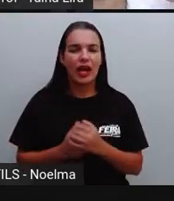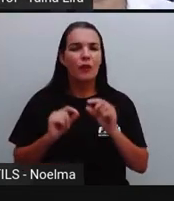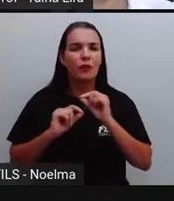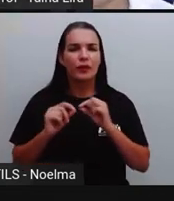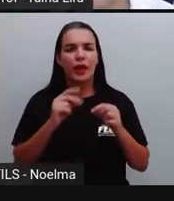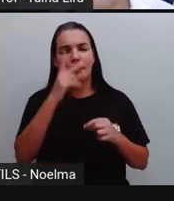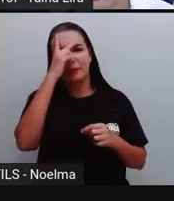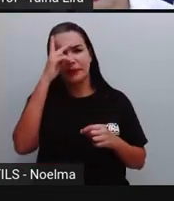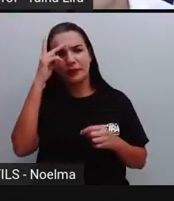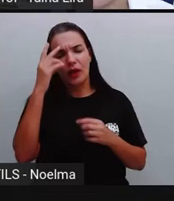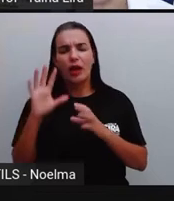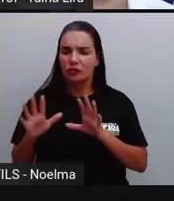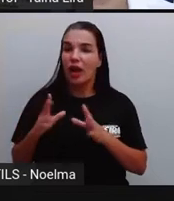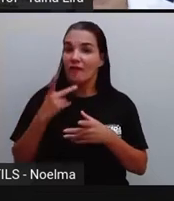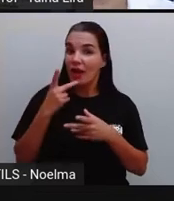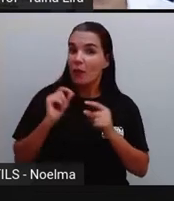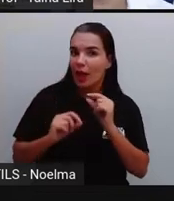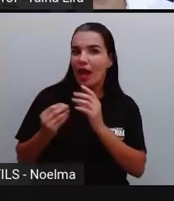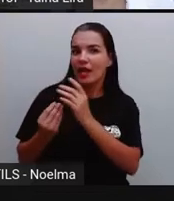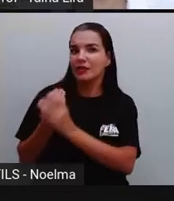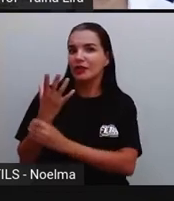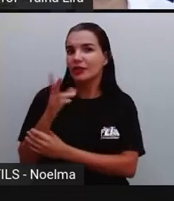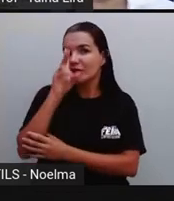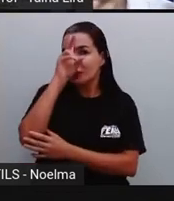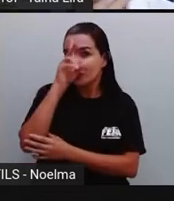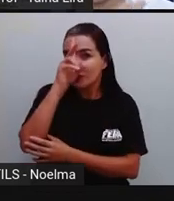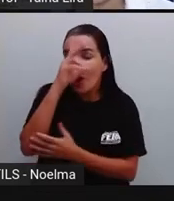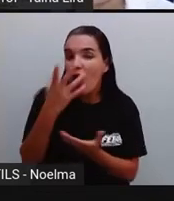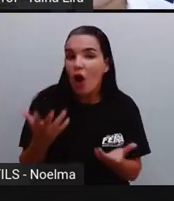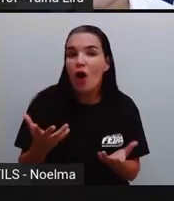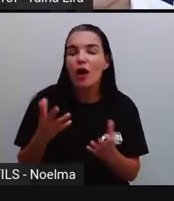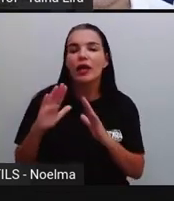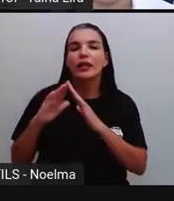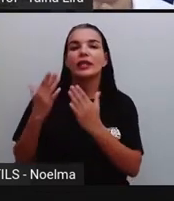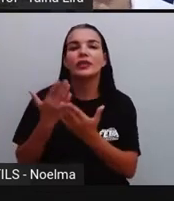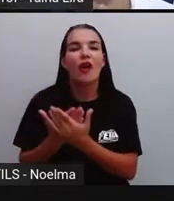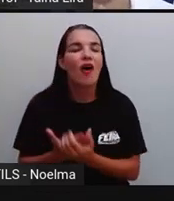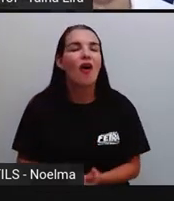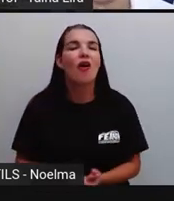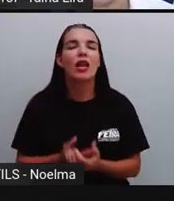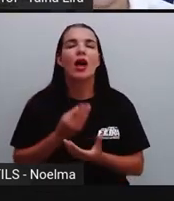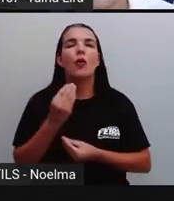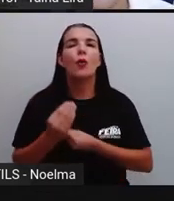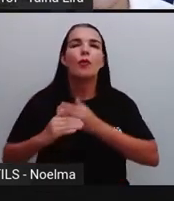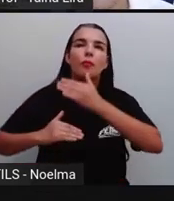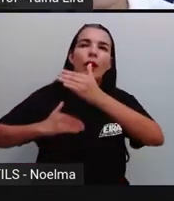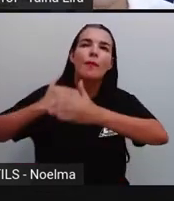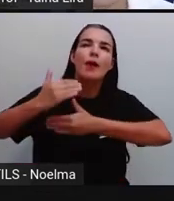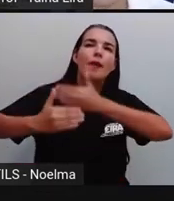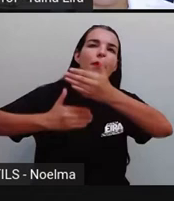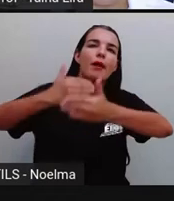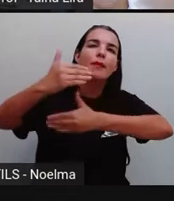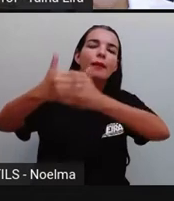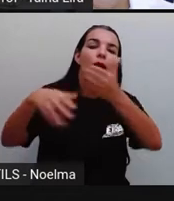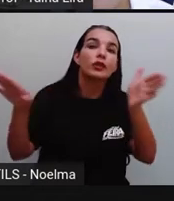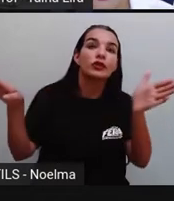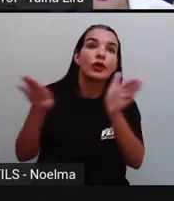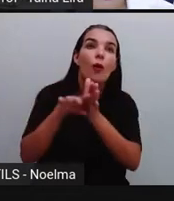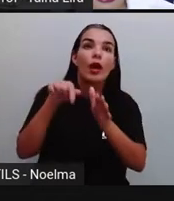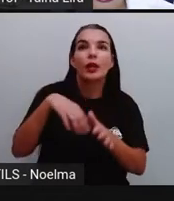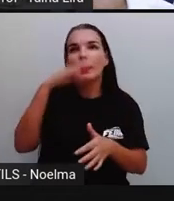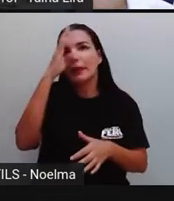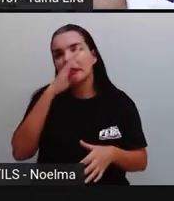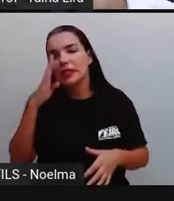como foi que a escola surgiu, né, como foi que a escola se transformou aí ao longo do tempo, como foi que ela chegou aqui no